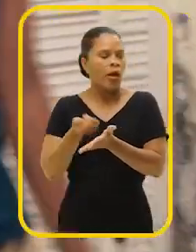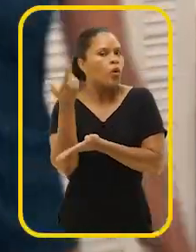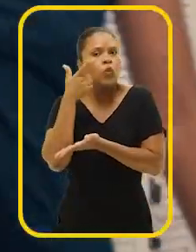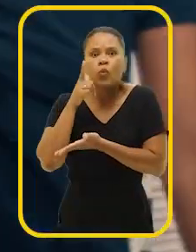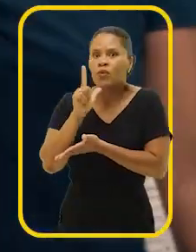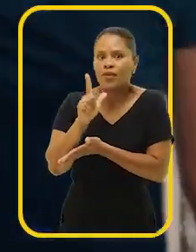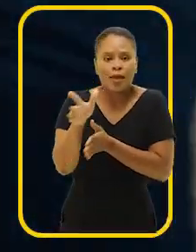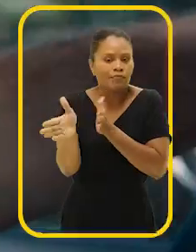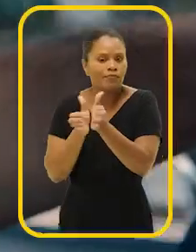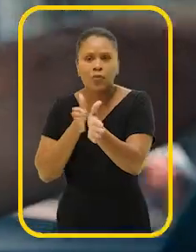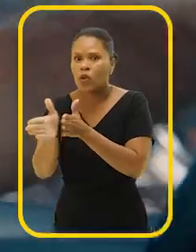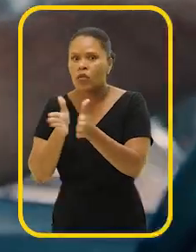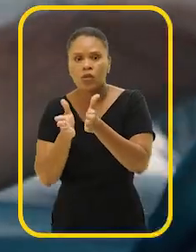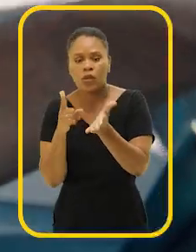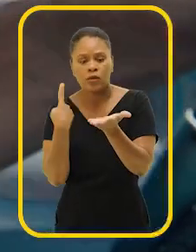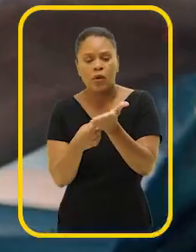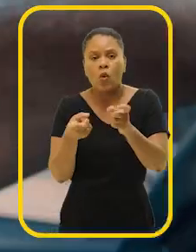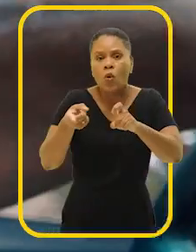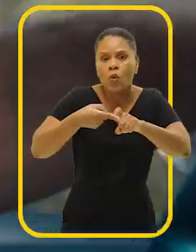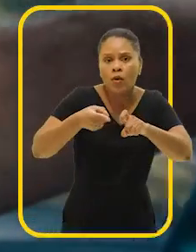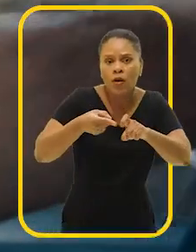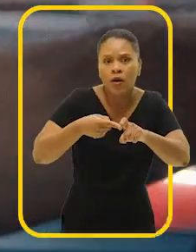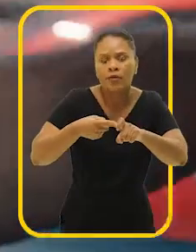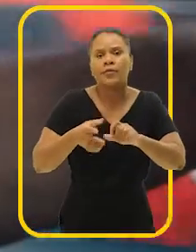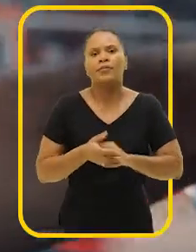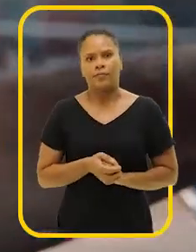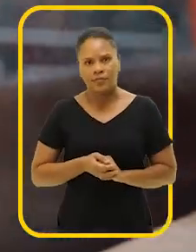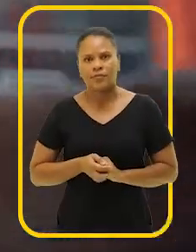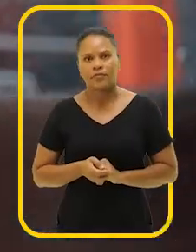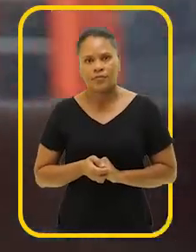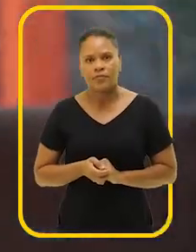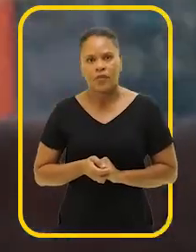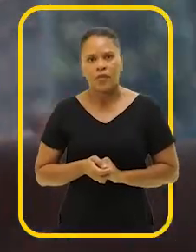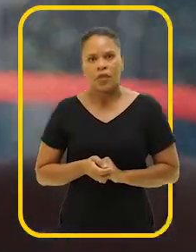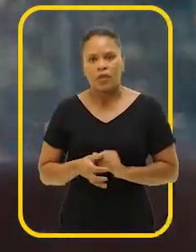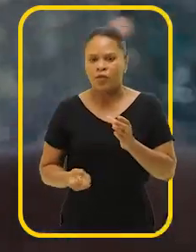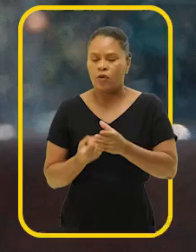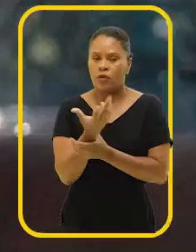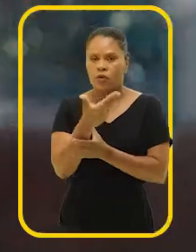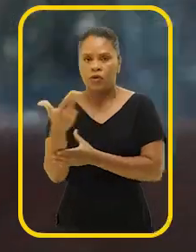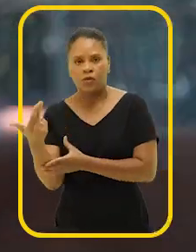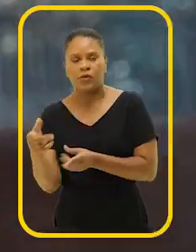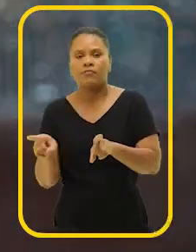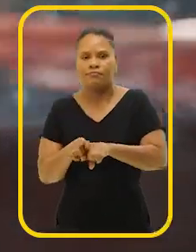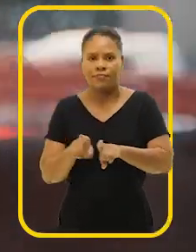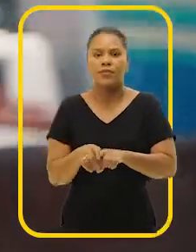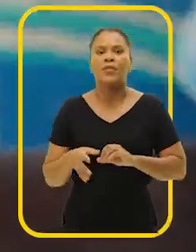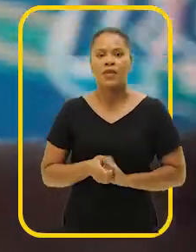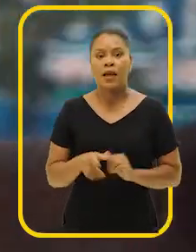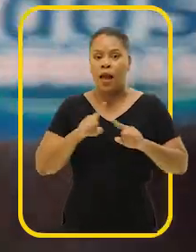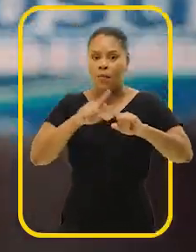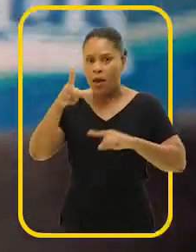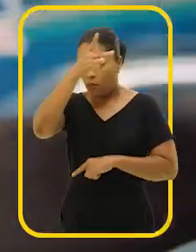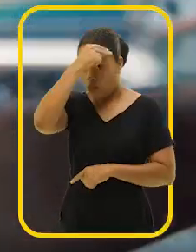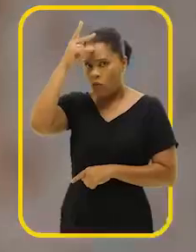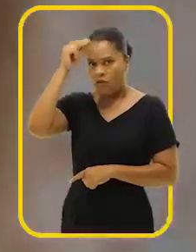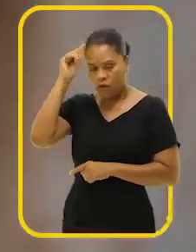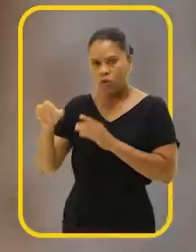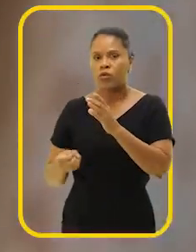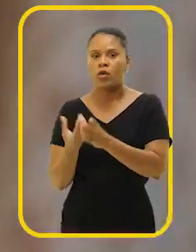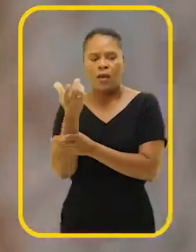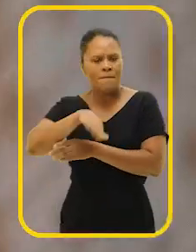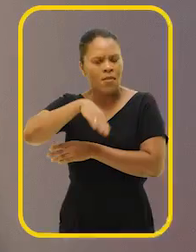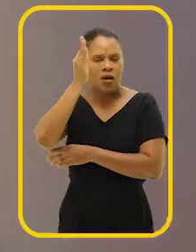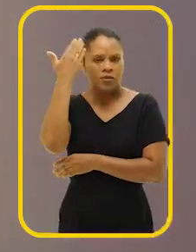acesso a uma consulta. A gente resolve. Resolve muita coisa. Mas como prefeito consegue resolver muito mais, sabe?